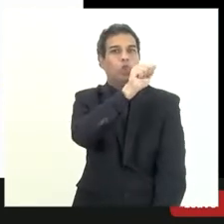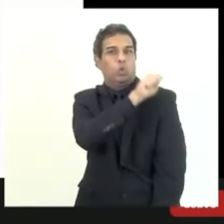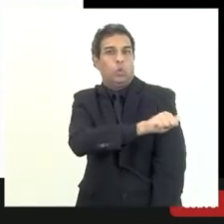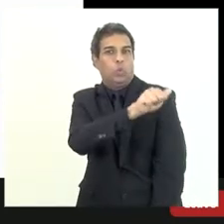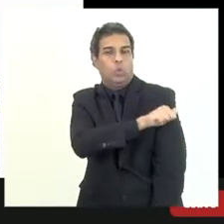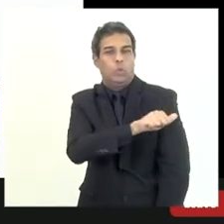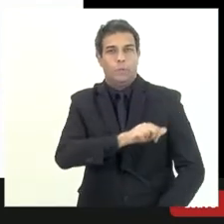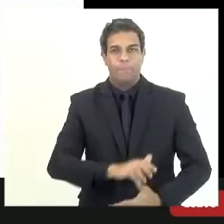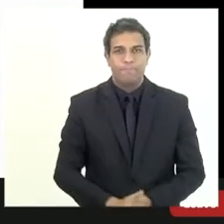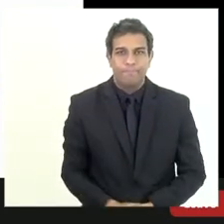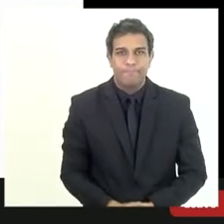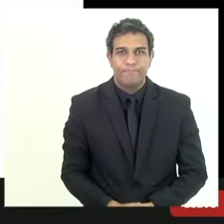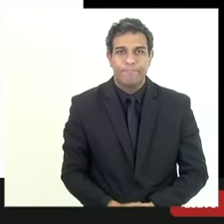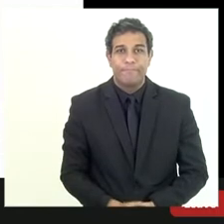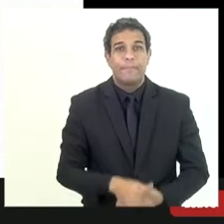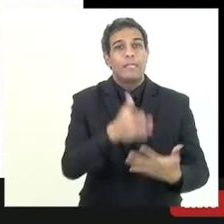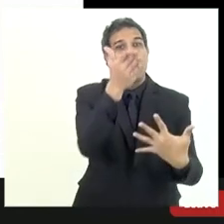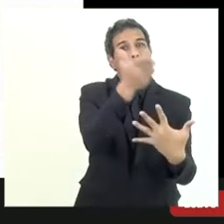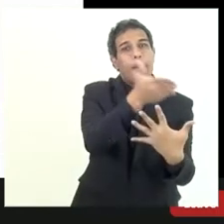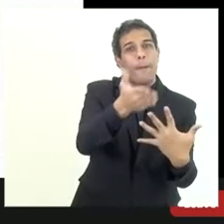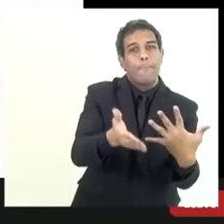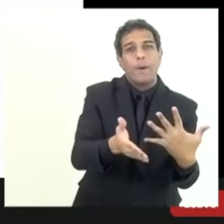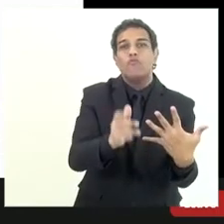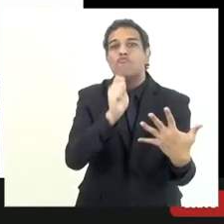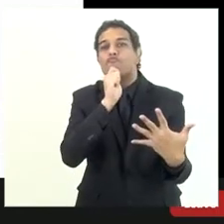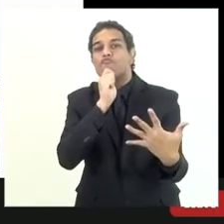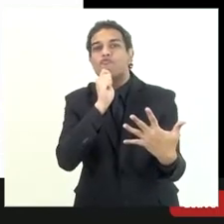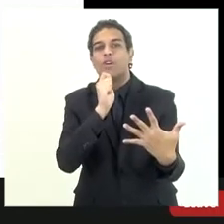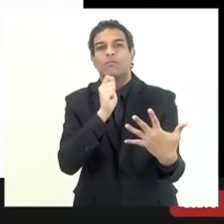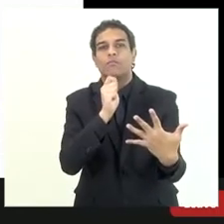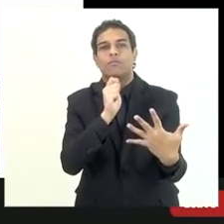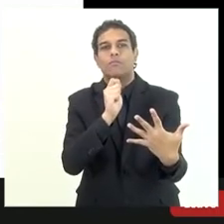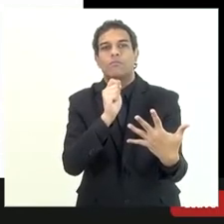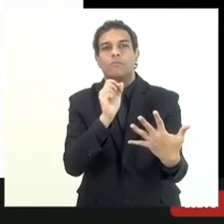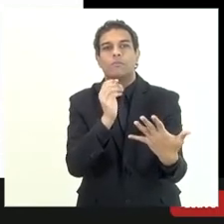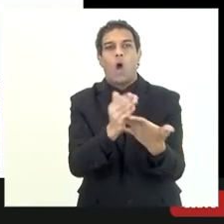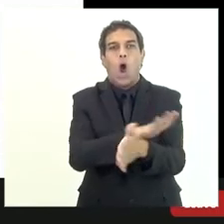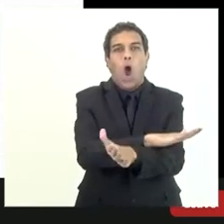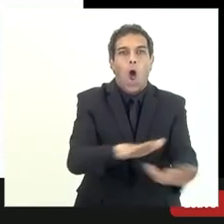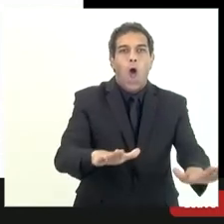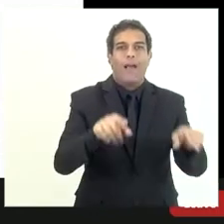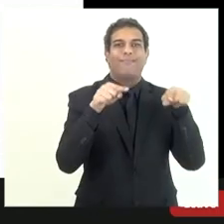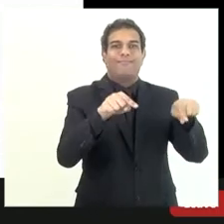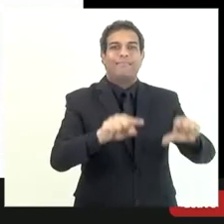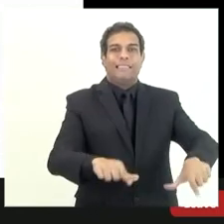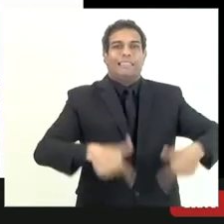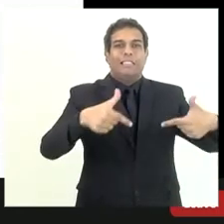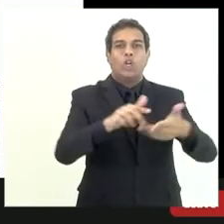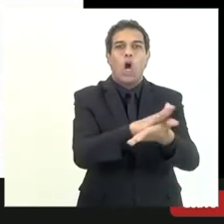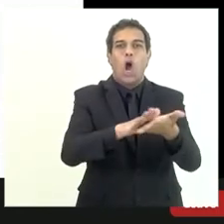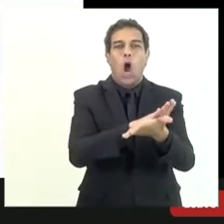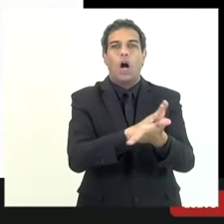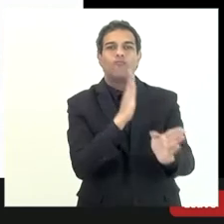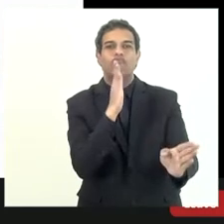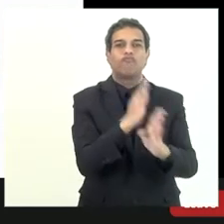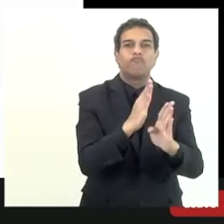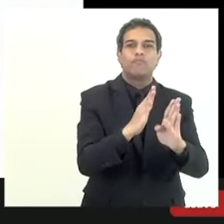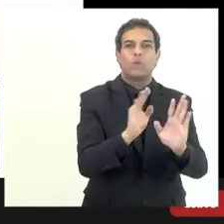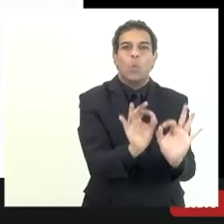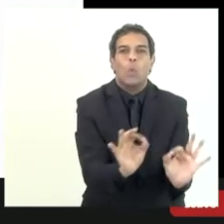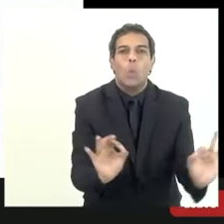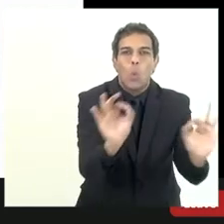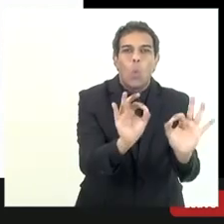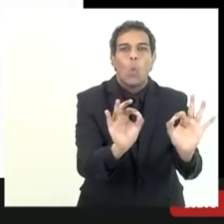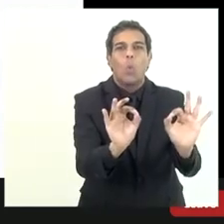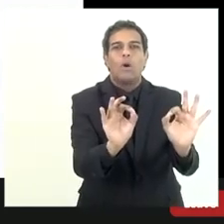Estado os créditos que não forem situados que não forem considerados um ativo né por conta de que ele não tenha